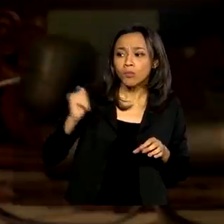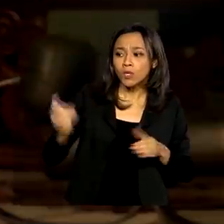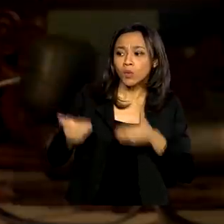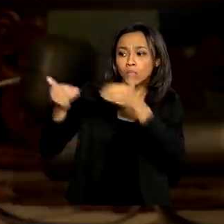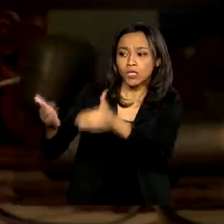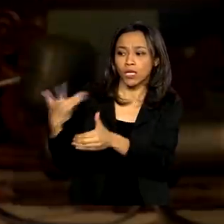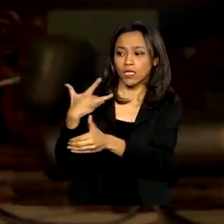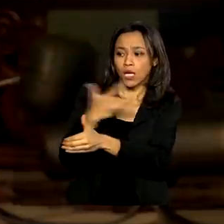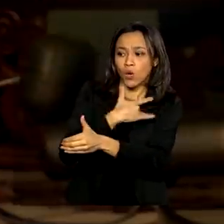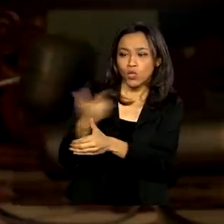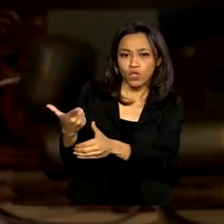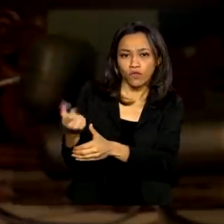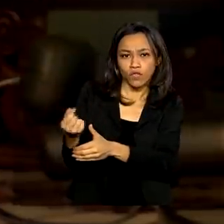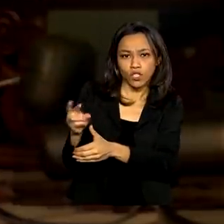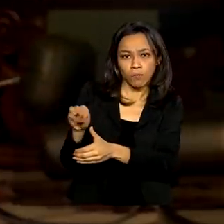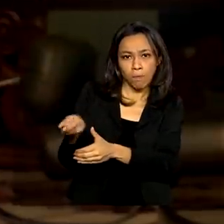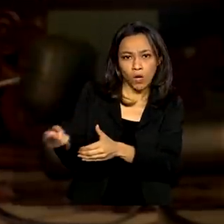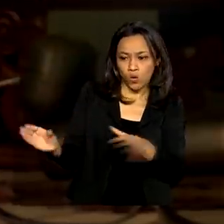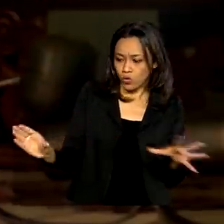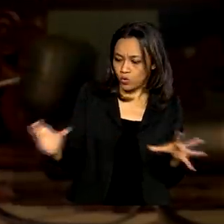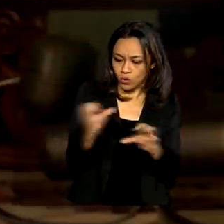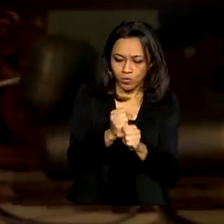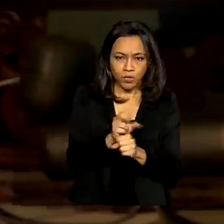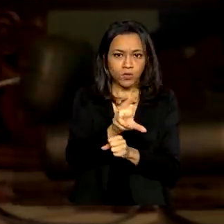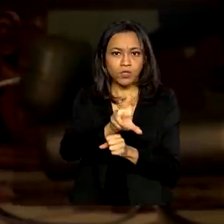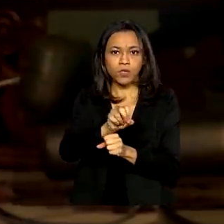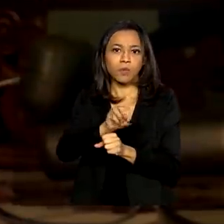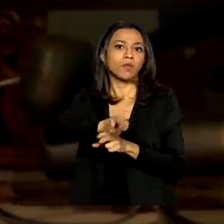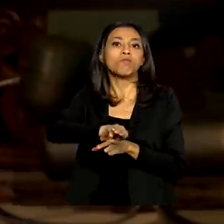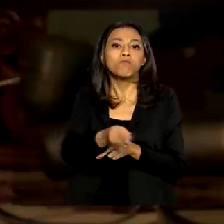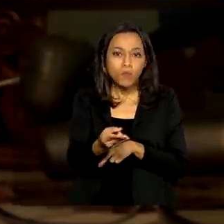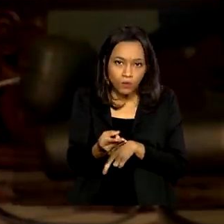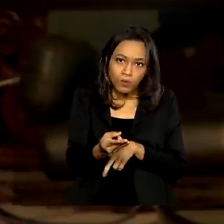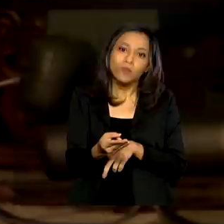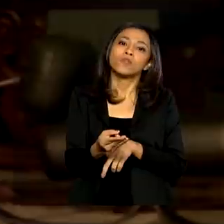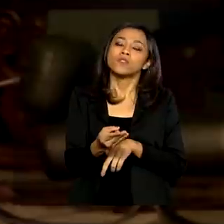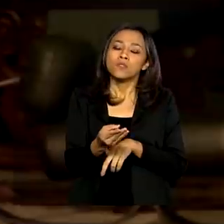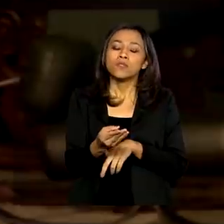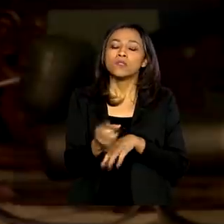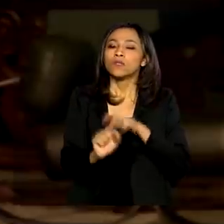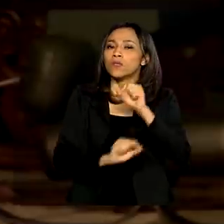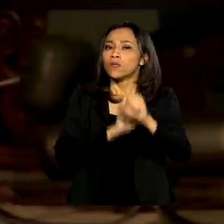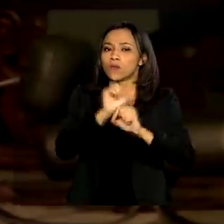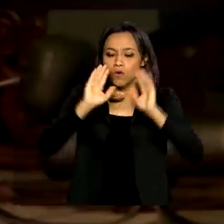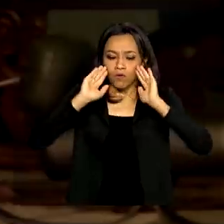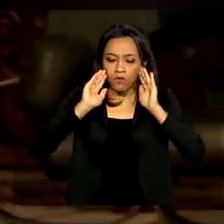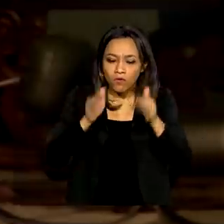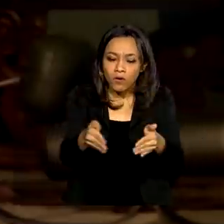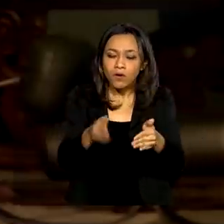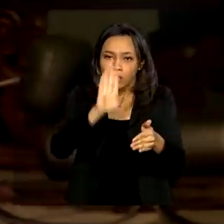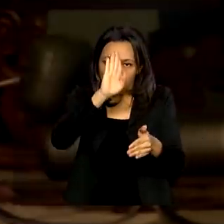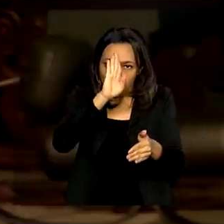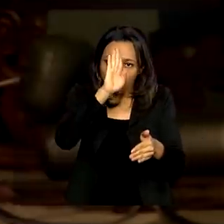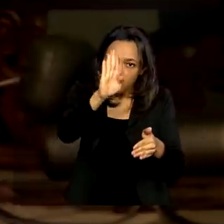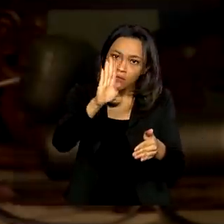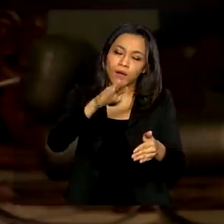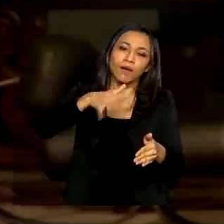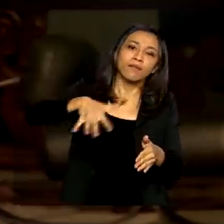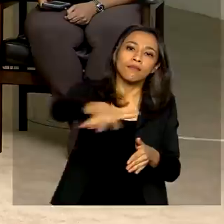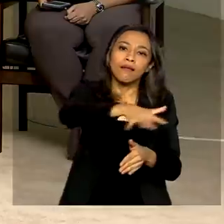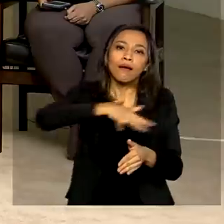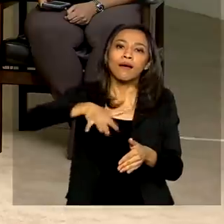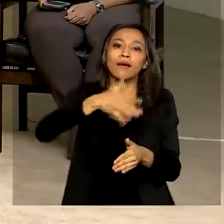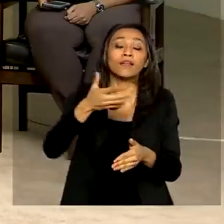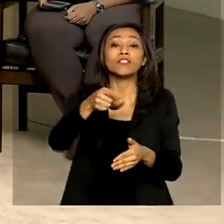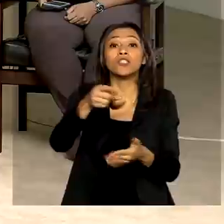Saúde, que investiu 20 milhões, então, no total de 50 milhões nessa chamada, focando, principalmente, na reposição de